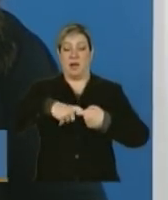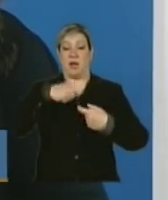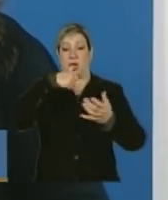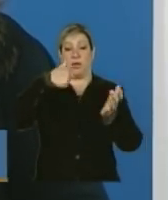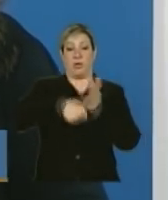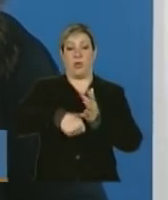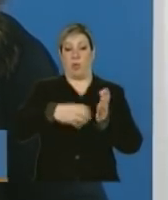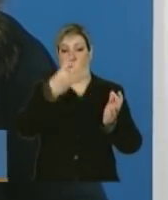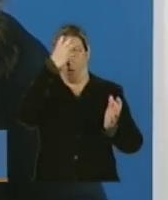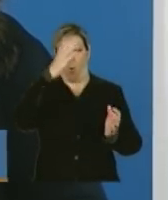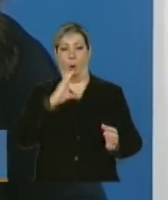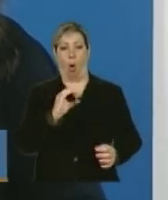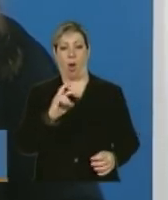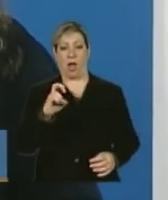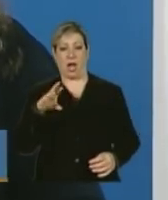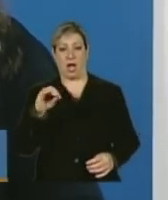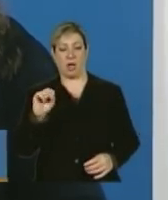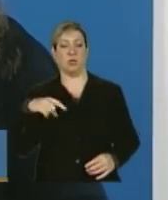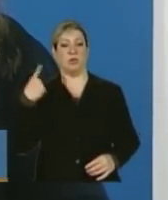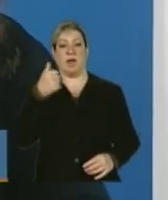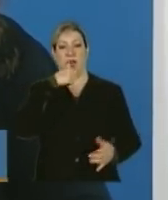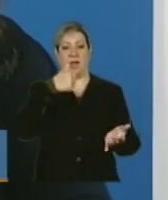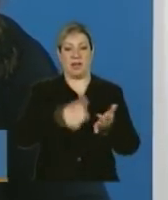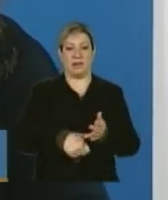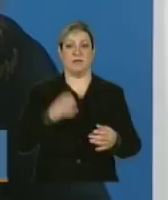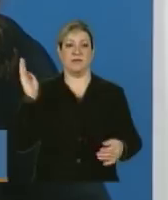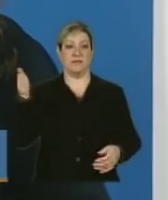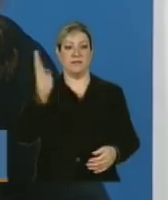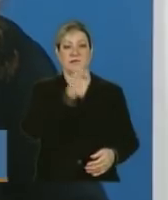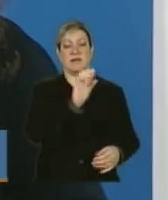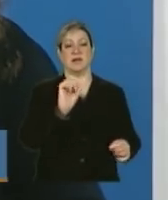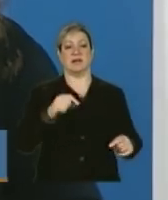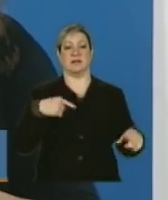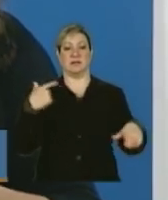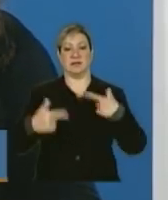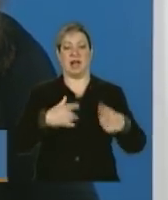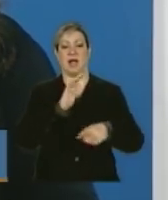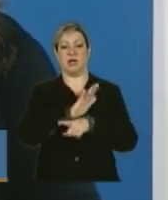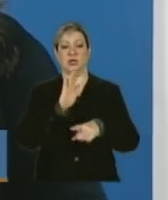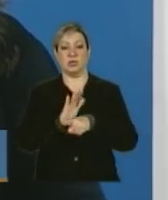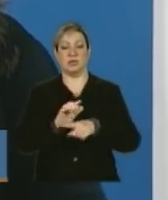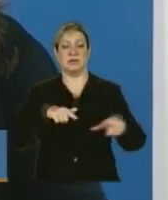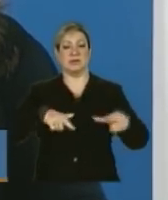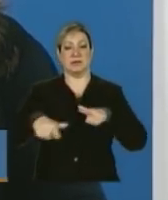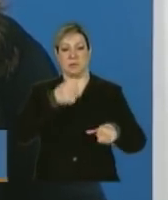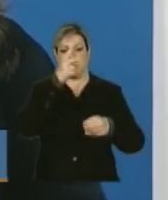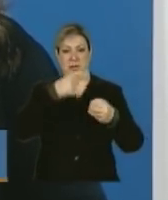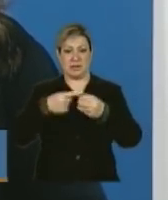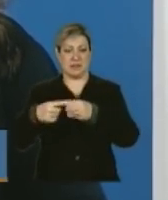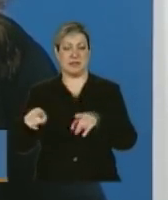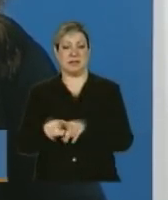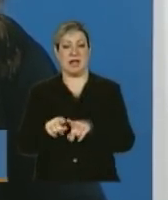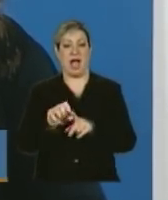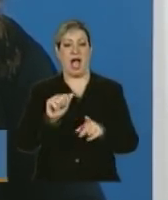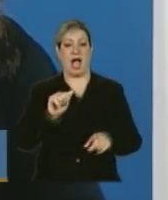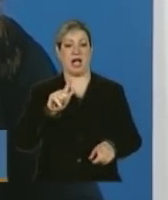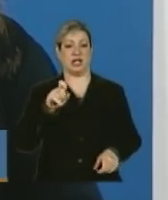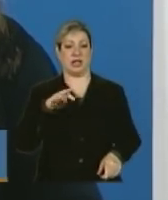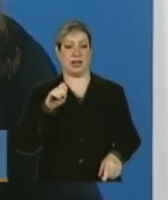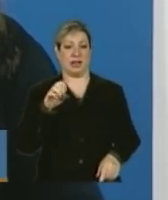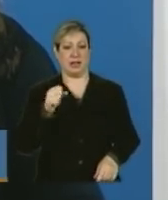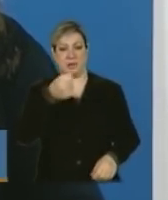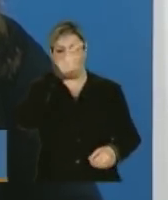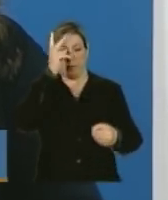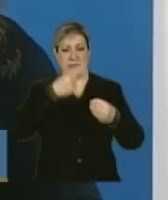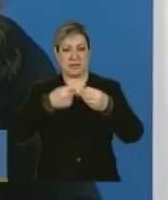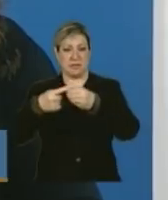também com a ajuda dos carteiros, para auxiliar os gestores municipais, os agentes comunitários de saúde. Enfim, estamos aí com uma série